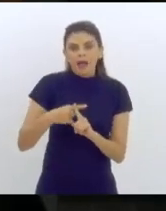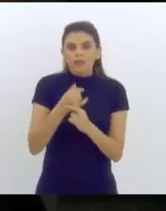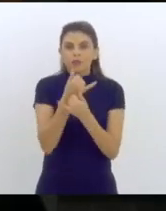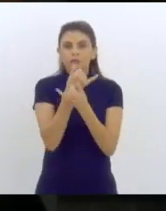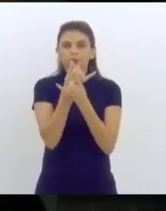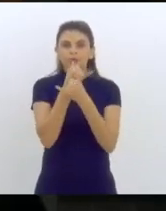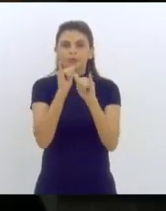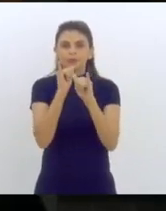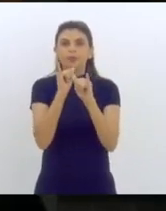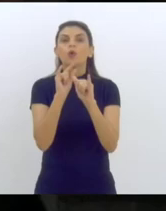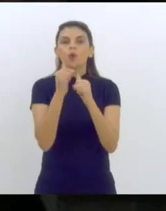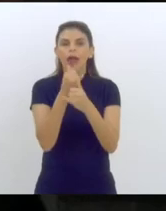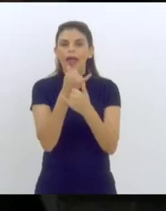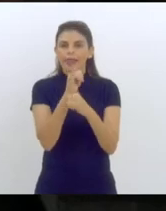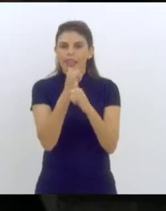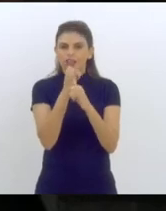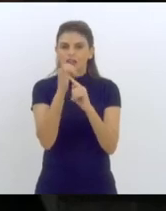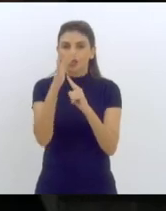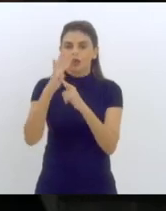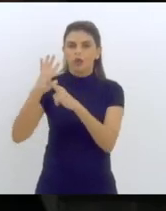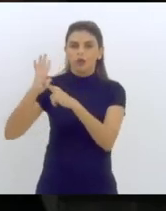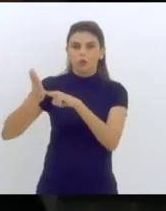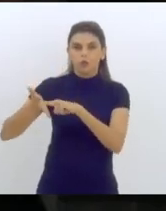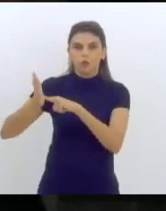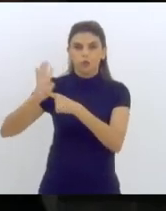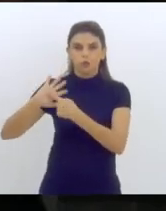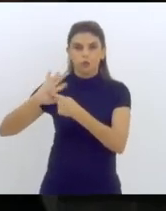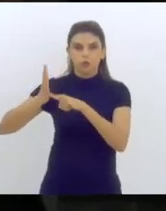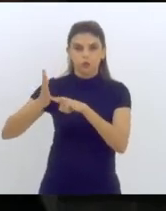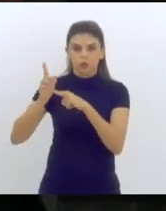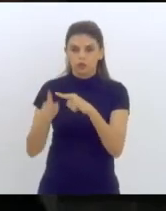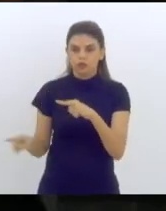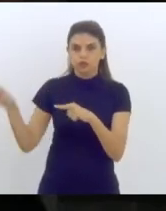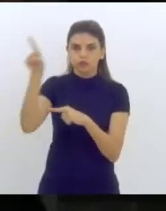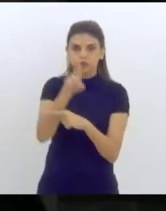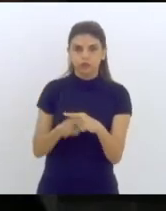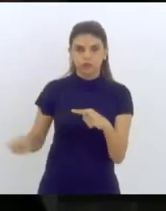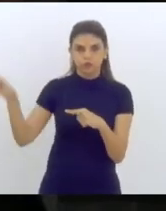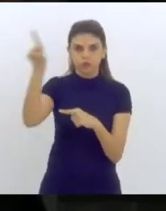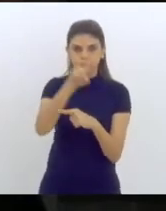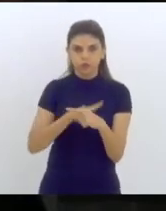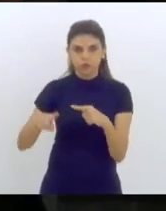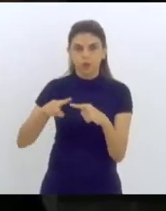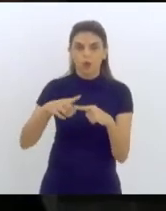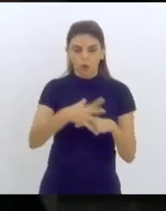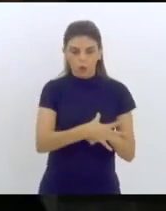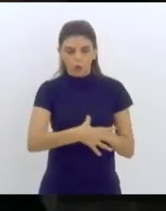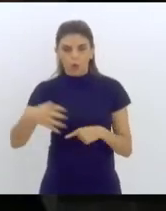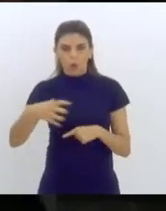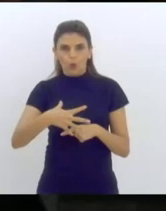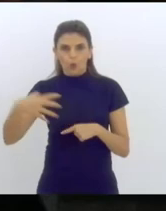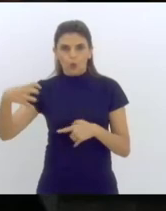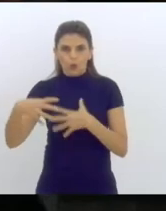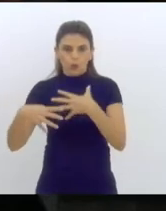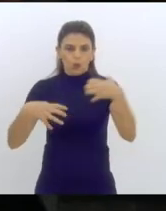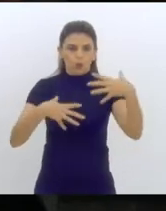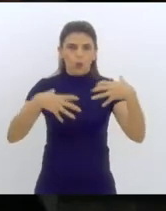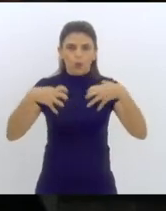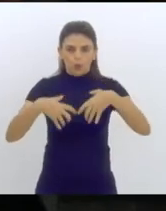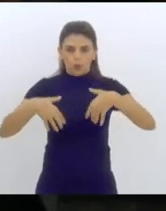eólica e, até, no futuro, as